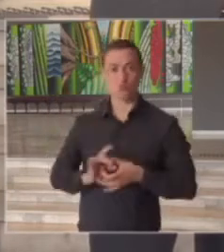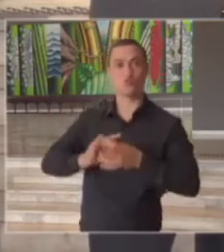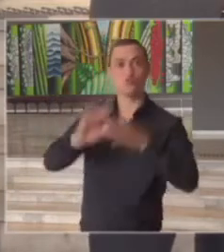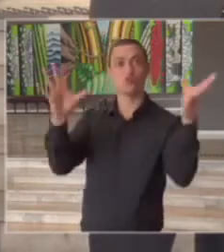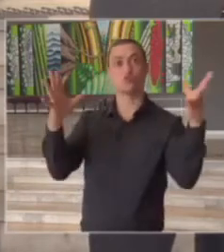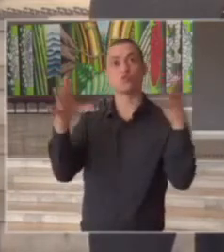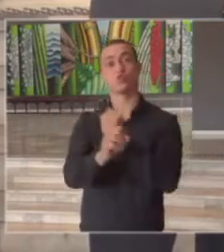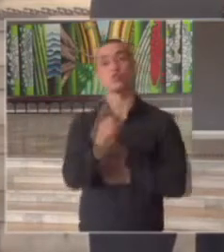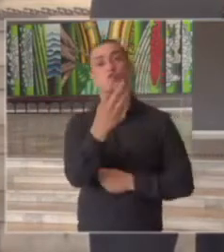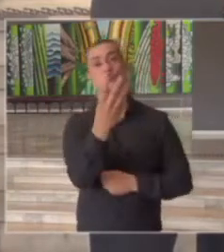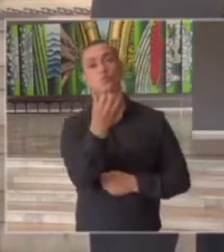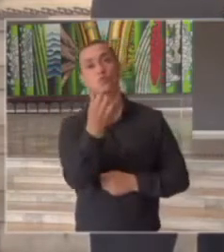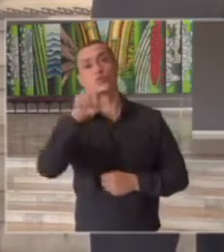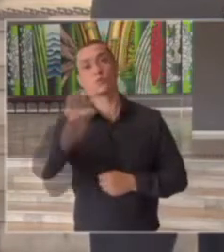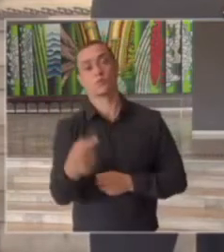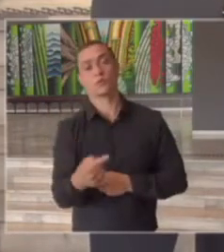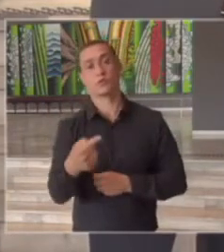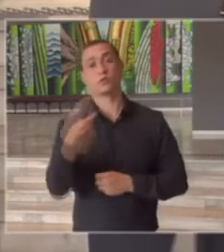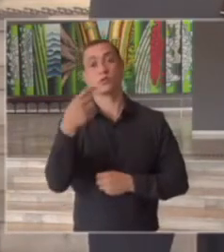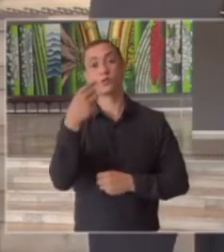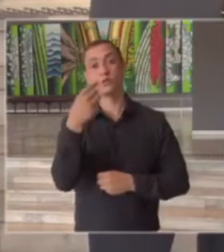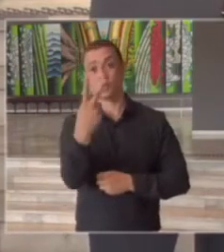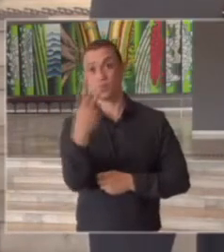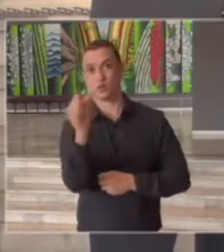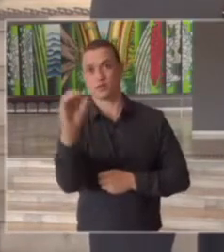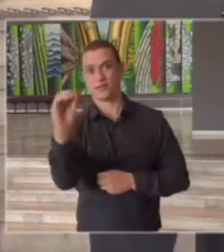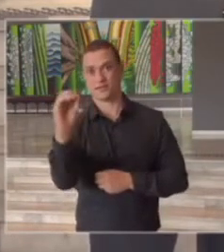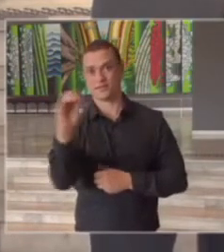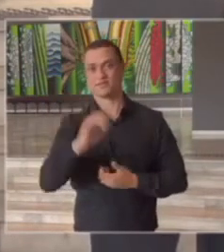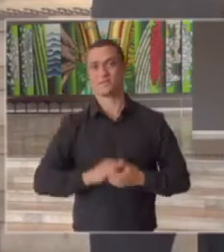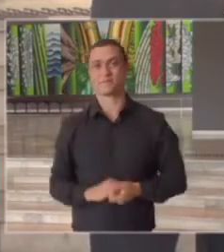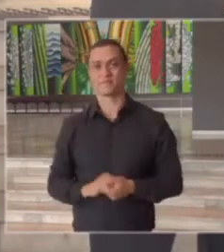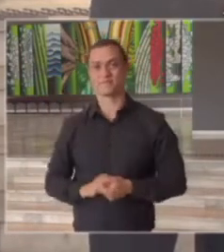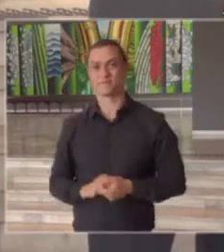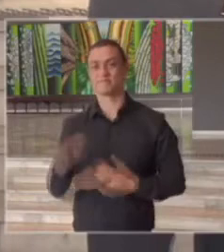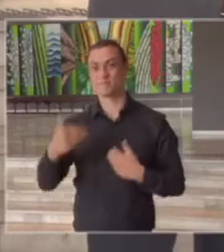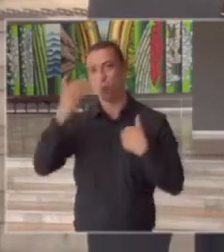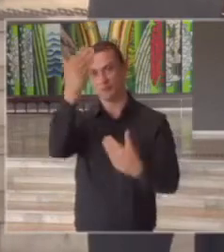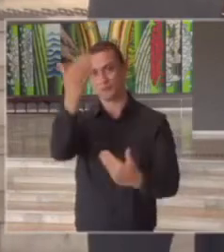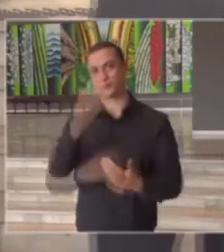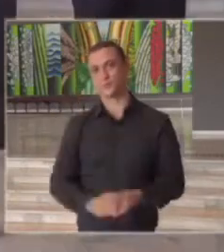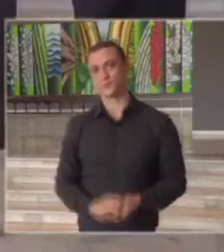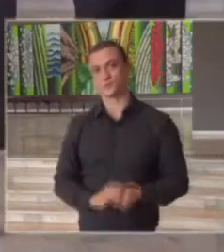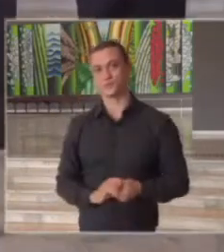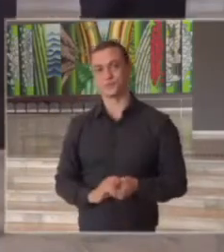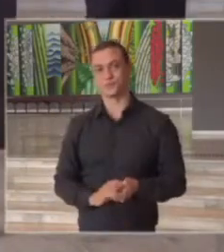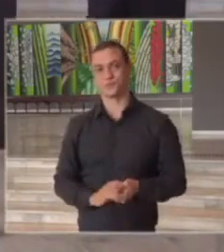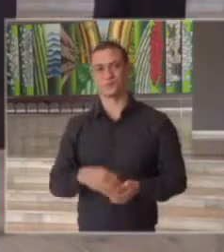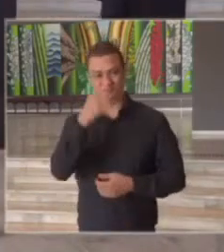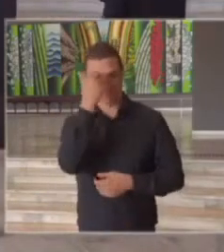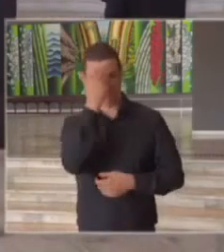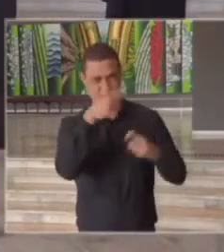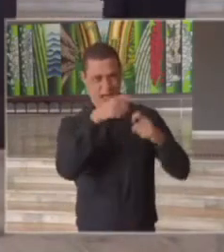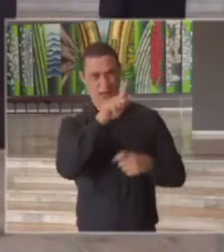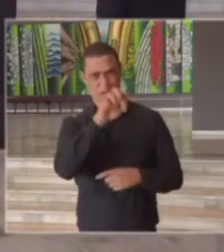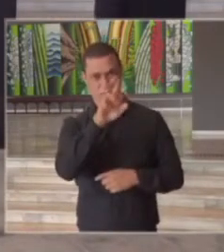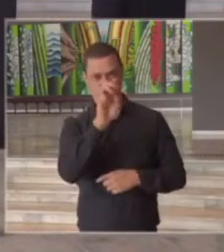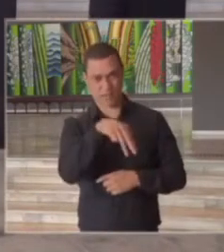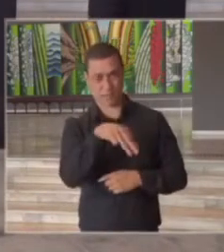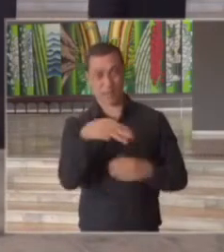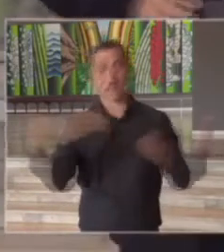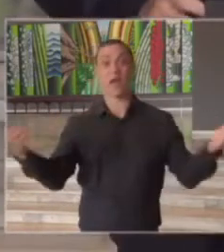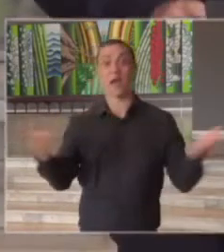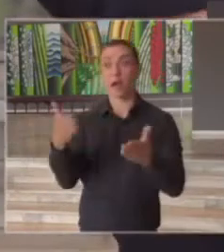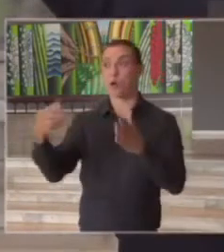36.280 altas hospitalares muito obrigado obrigado doutor Guermann vamos